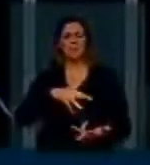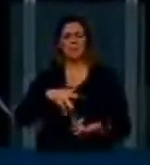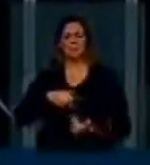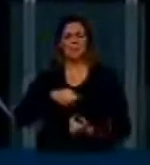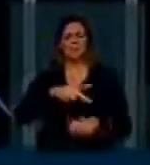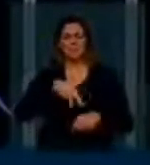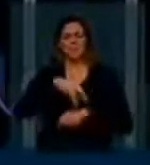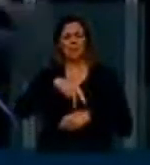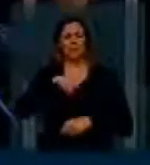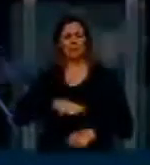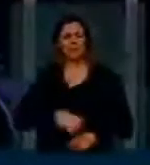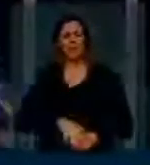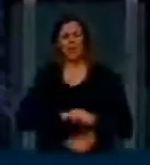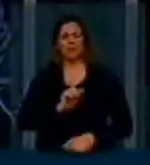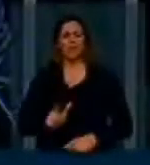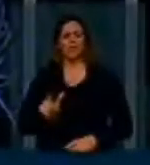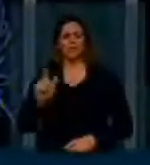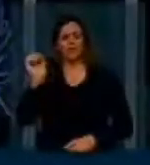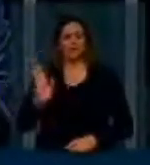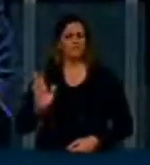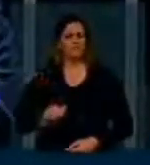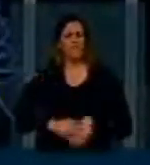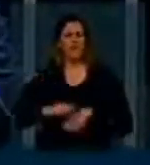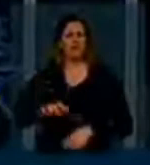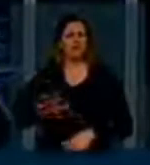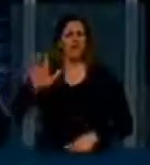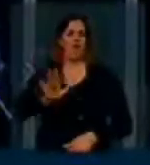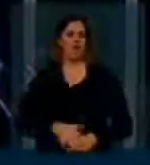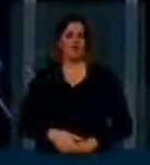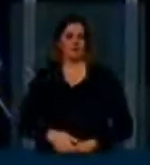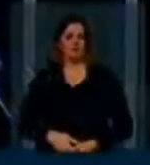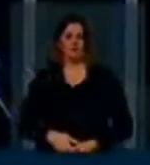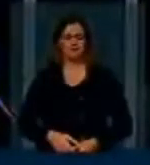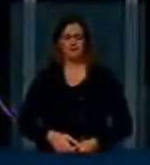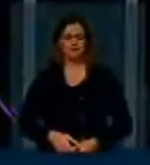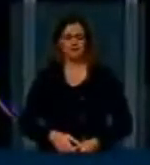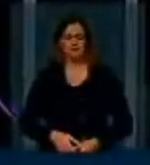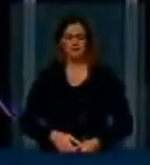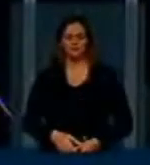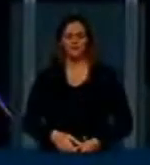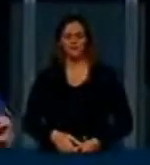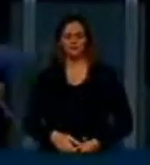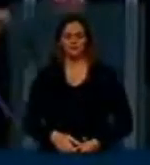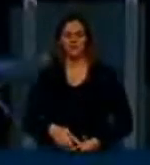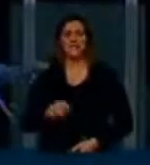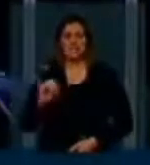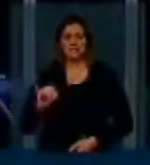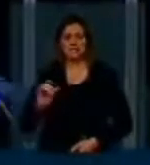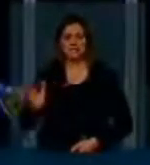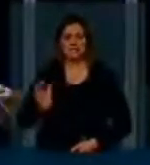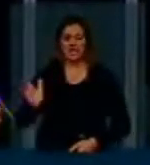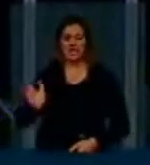pacotes, os grandes pacotes, quem tem mais poder aquisitivo, paga um minuto mais barato de quem não tem